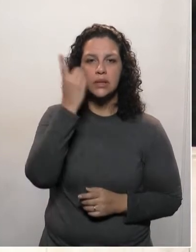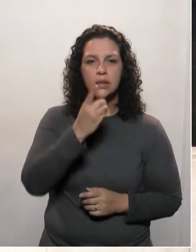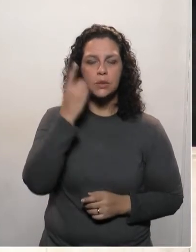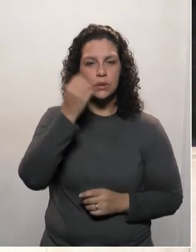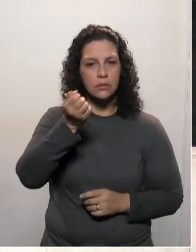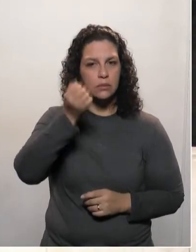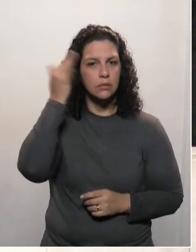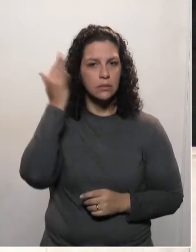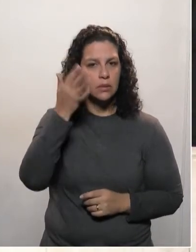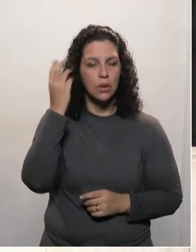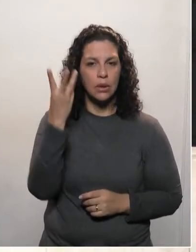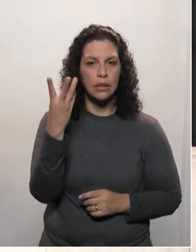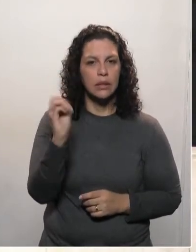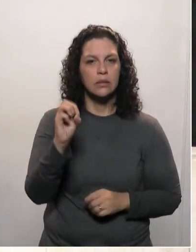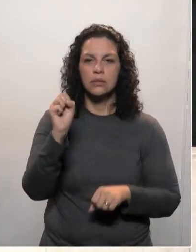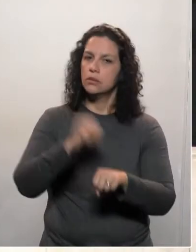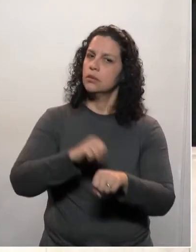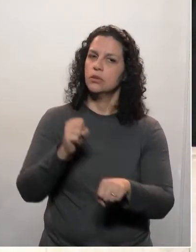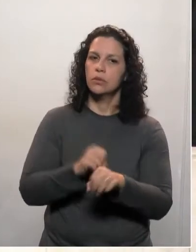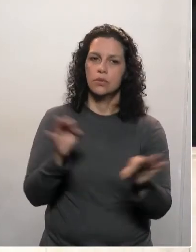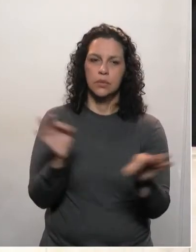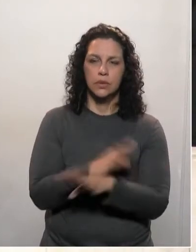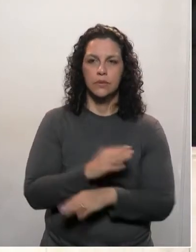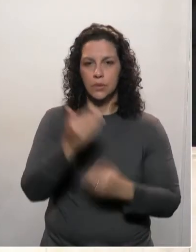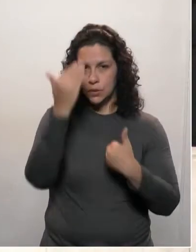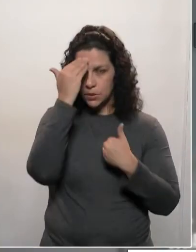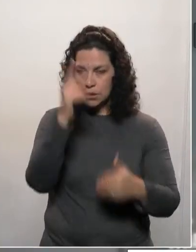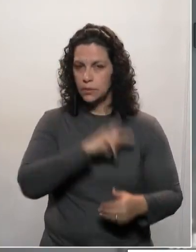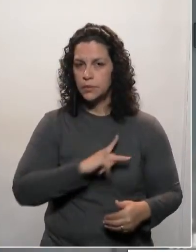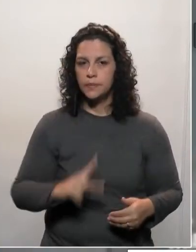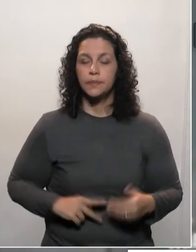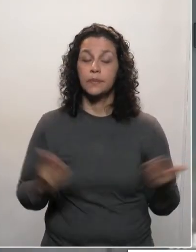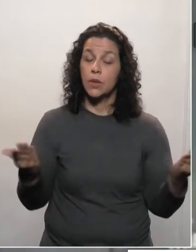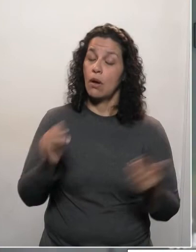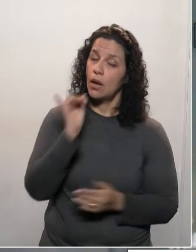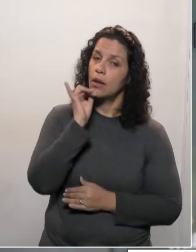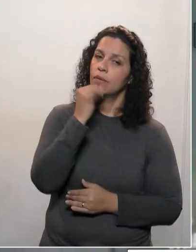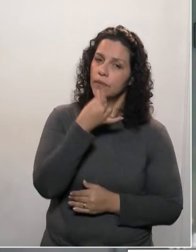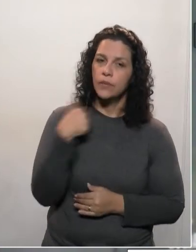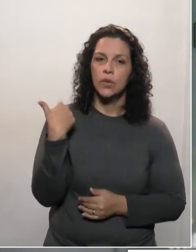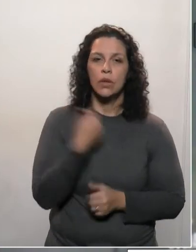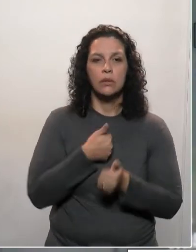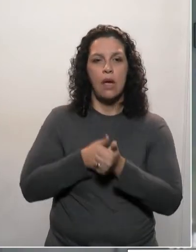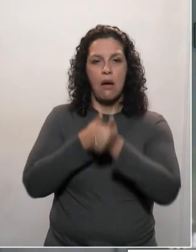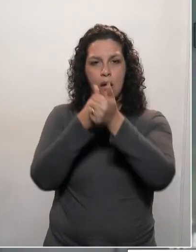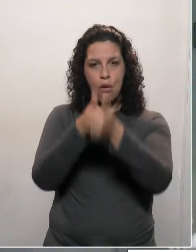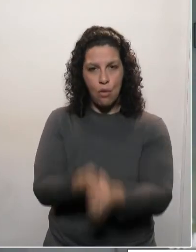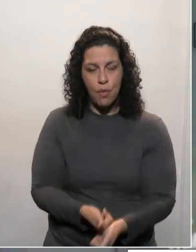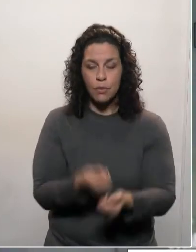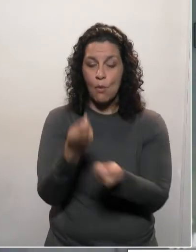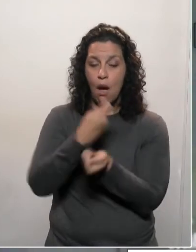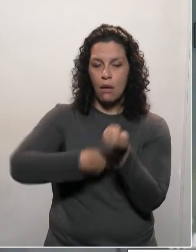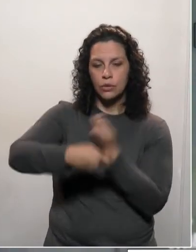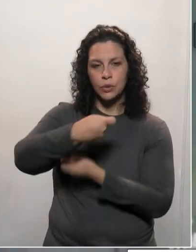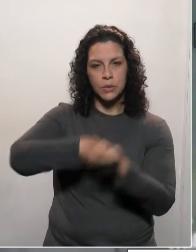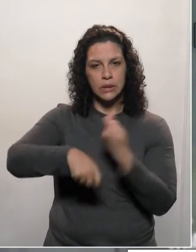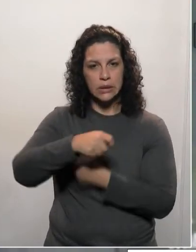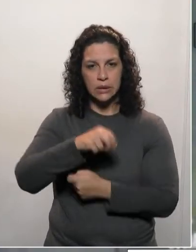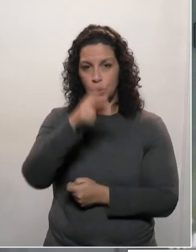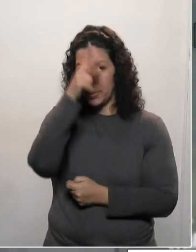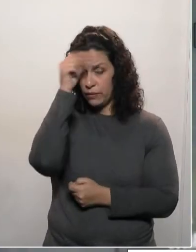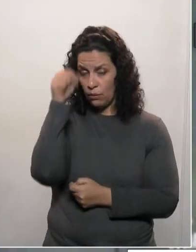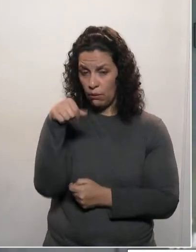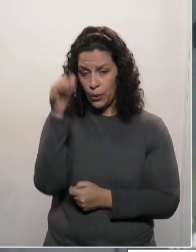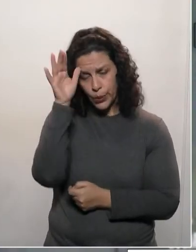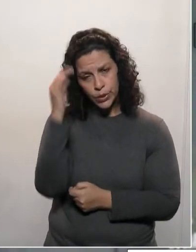Deputado Tadeu, V. Exª, tem 30 segundos. Obrigado, Sr. Presidente. Infelizmente, nós acompanhamos uma administração que, a todo